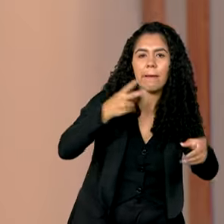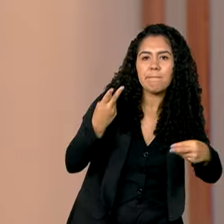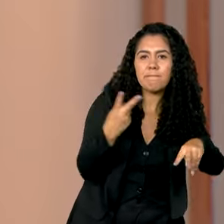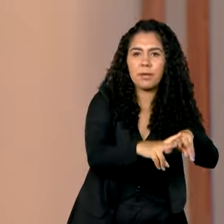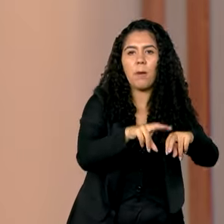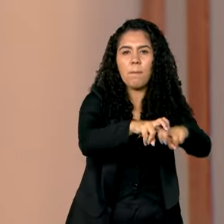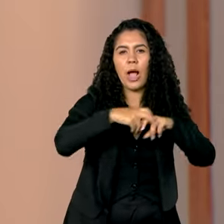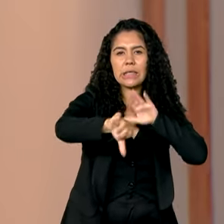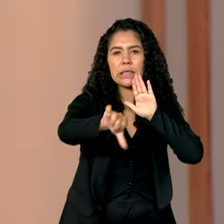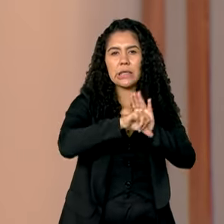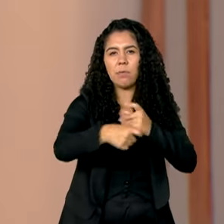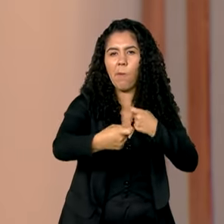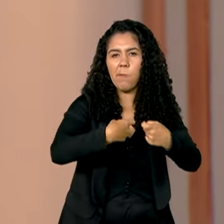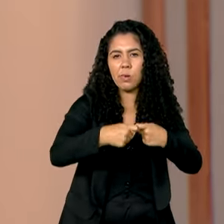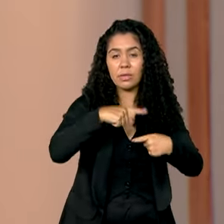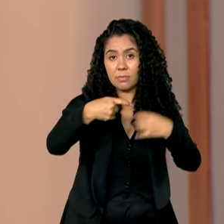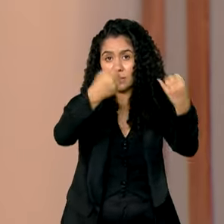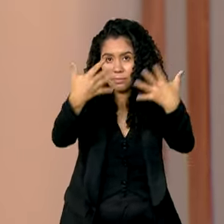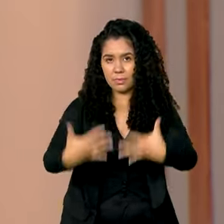A gente mostra os detalhes já já.